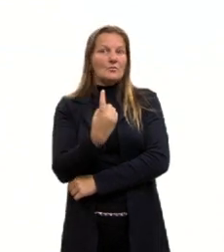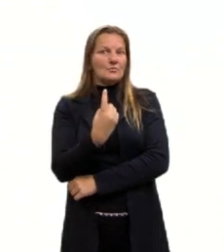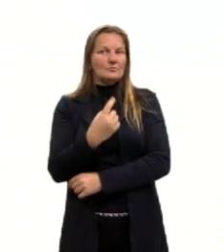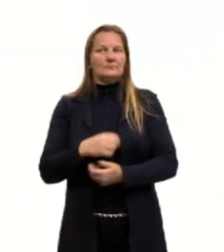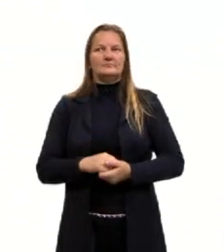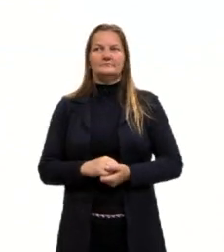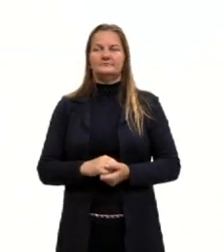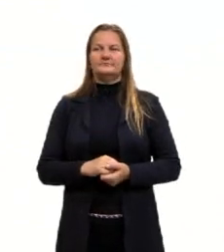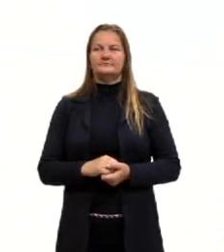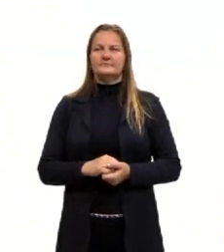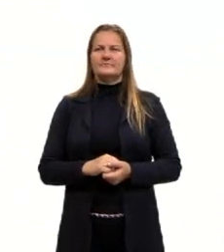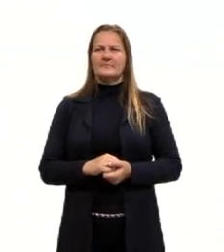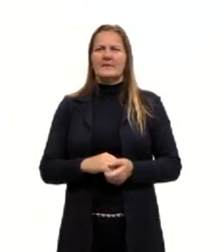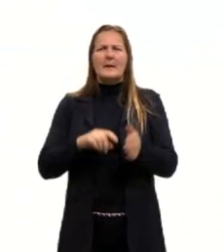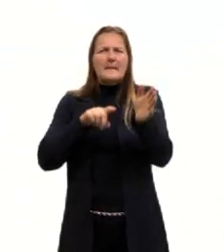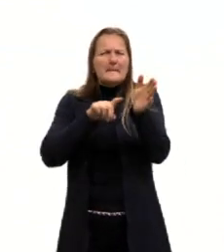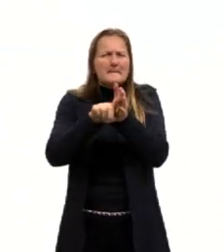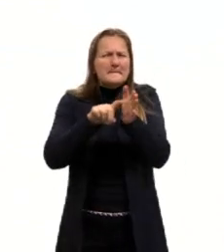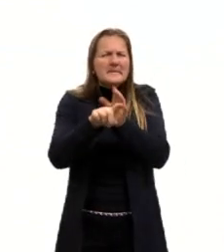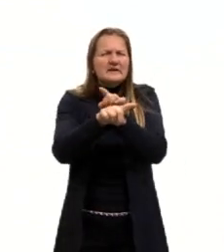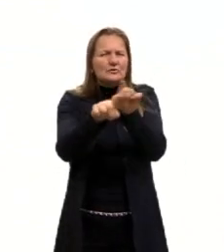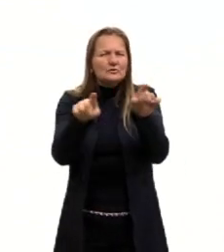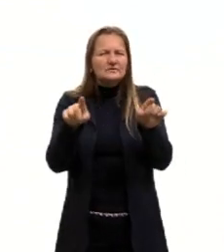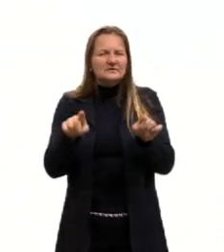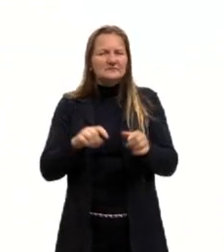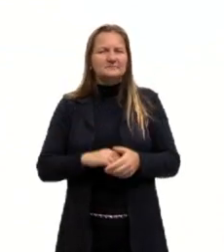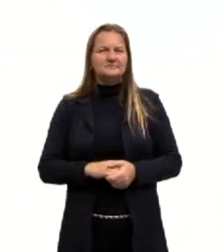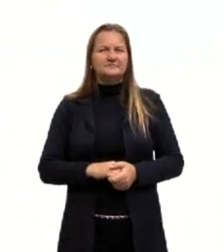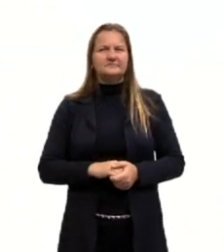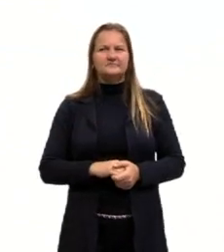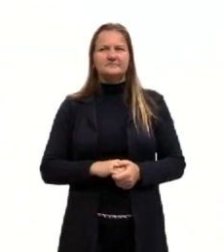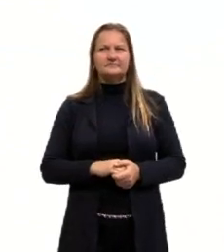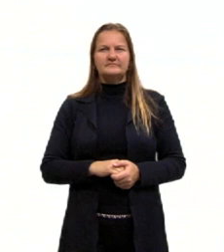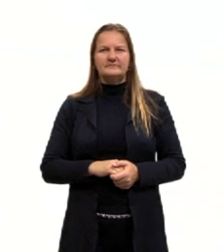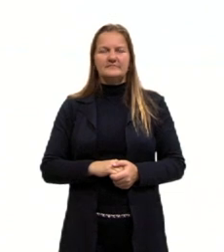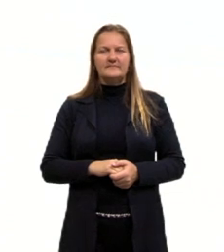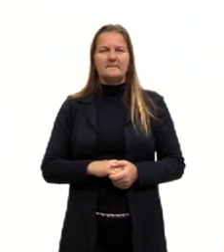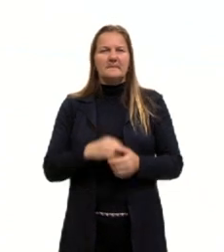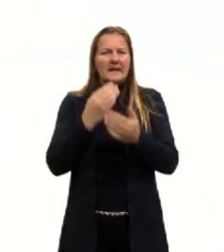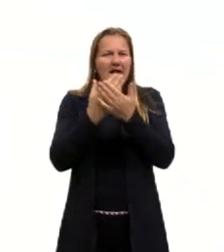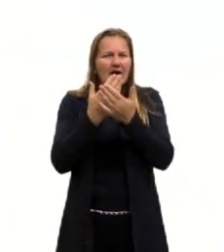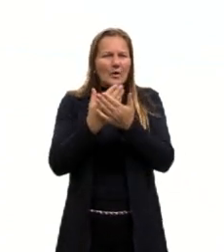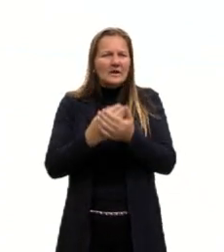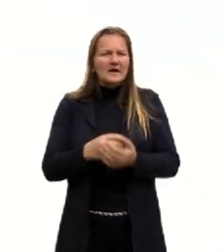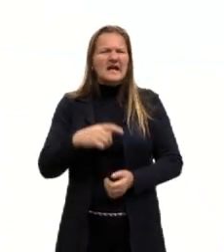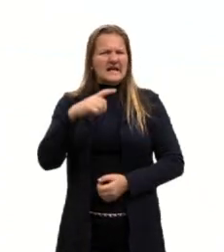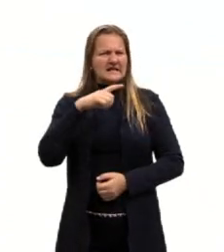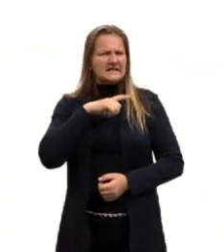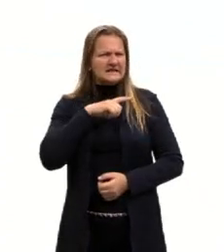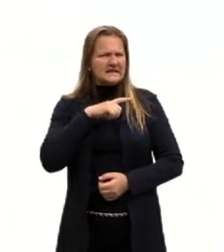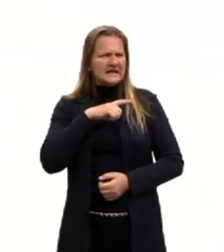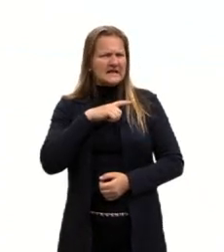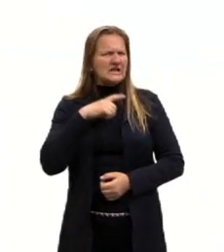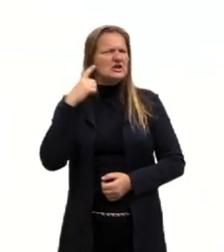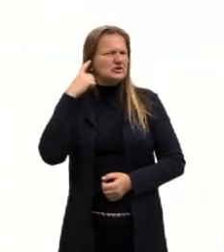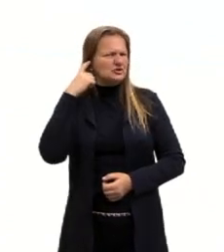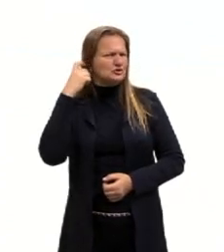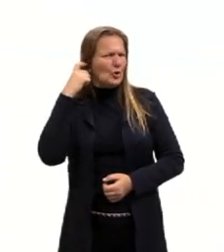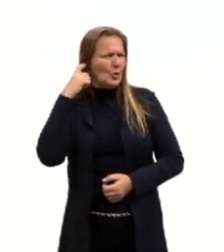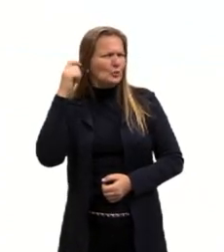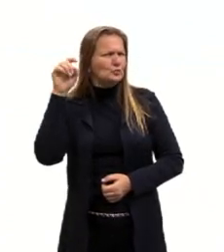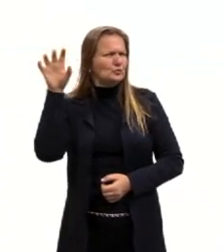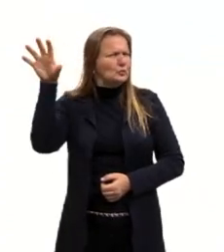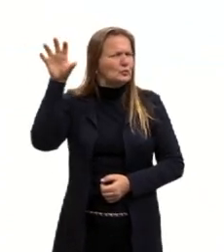Bom, a pergunta inicial que eu faço para vocês, que a gente sempre faz nas nossas aulas é, será que há som no espaço? A gente